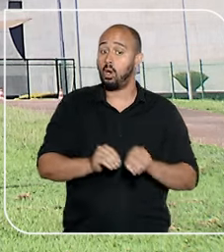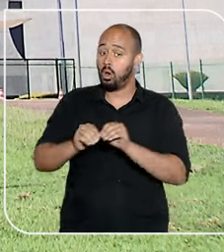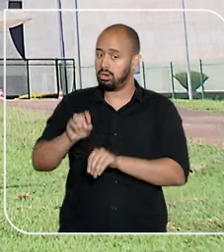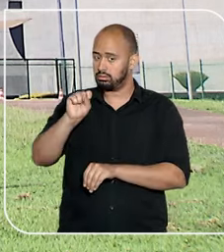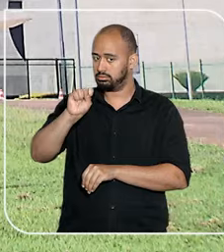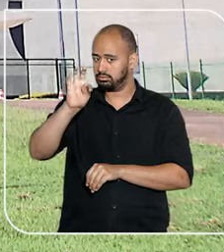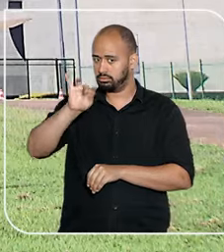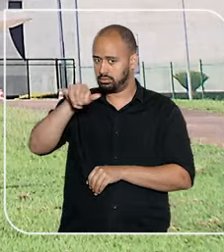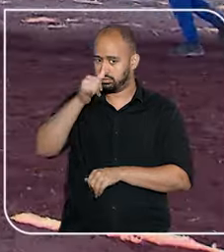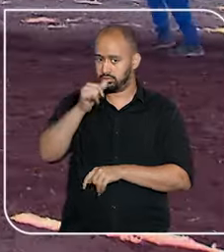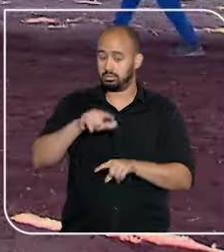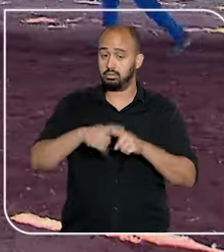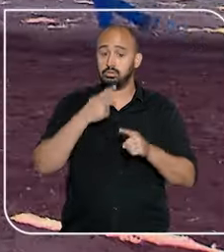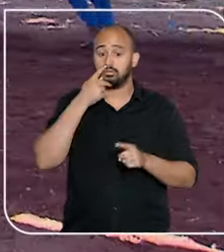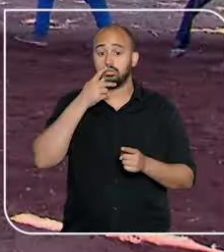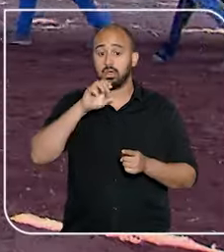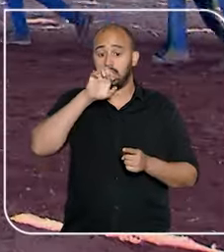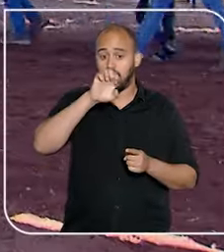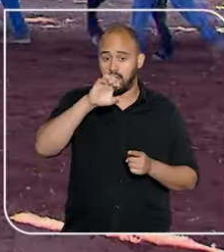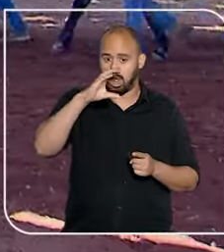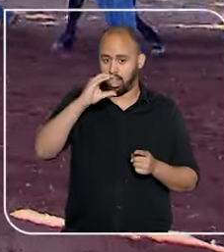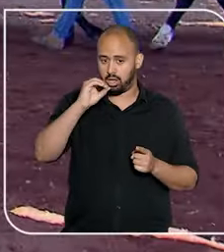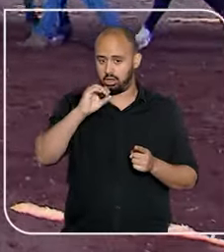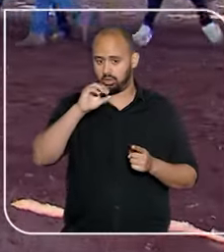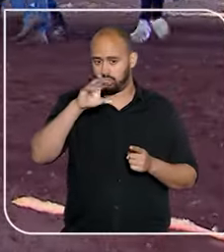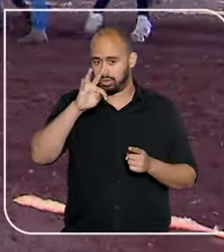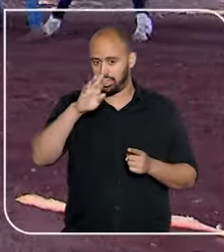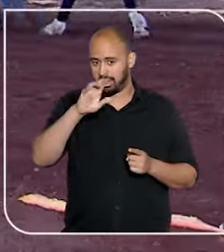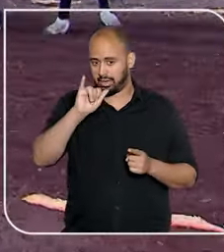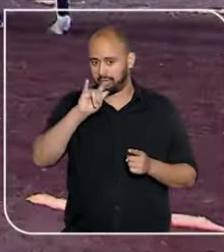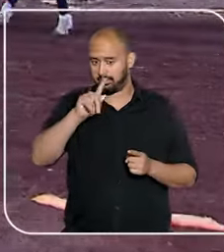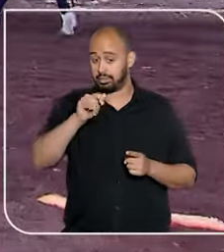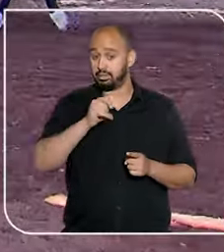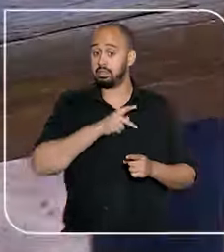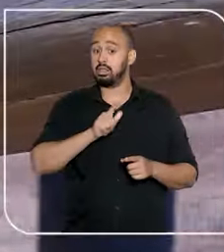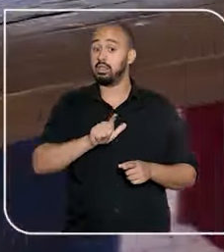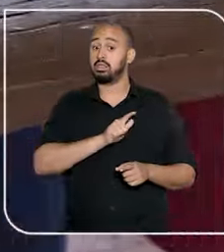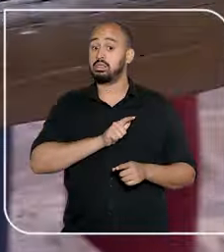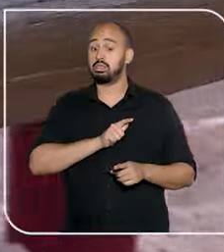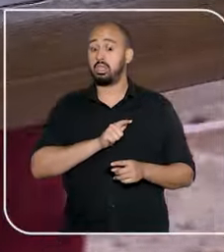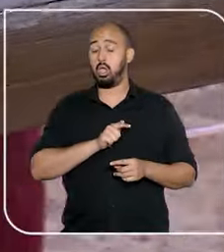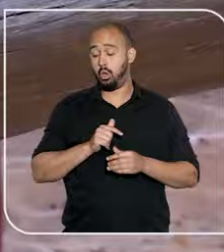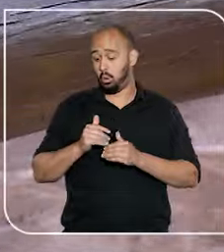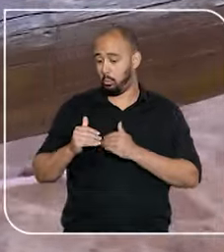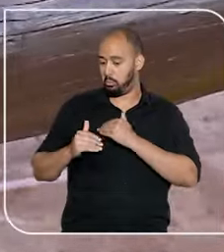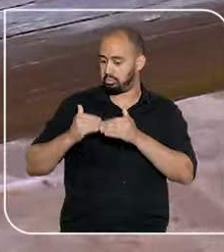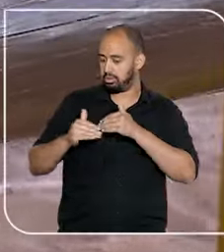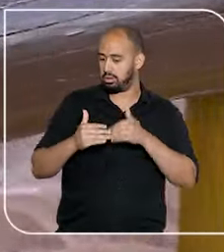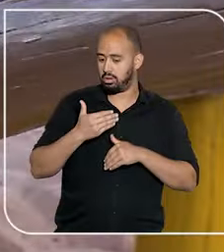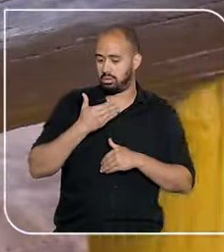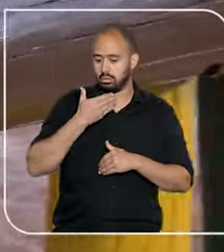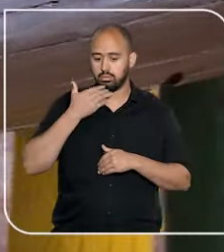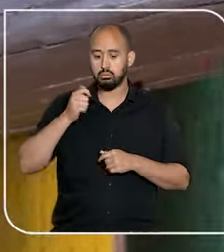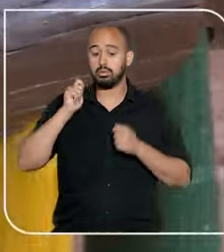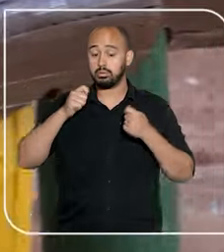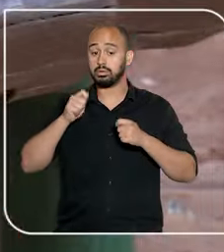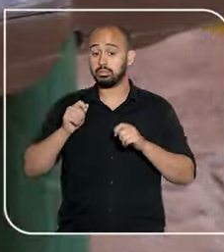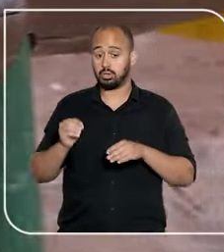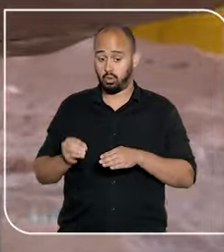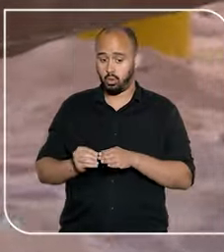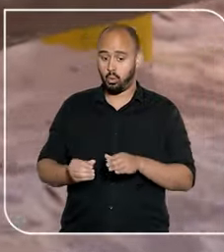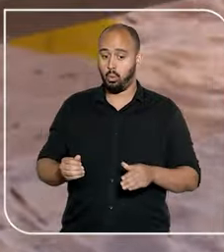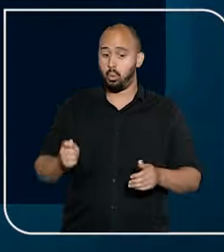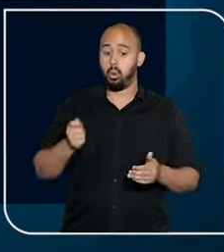recorreu ao STJ, sob o argumento de que a ecoterapia e a musicoterapia têm eficácia comprovada e deveria ser